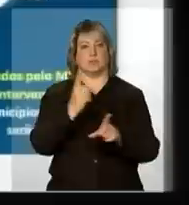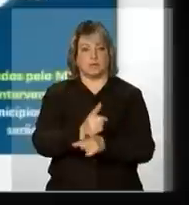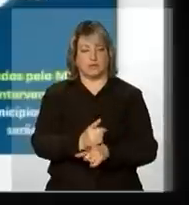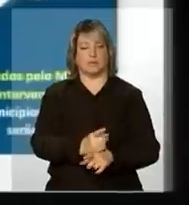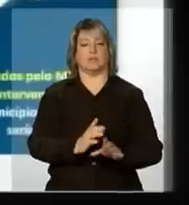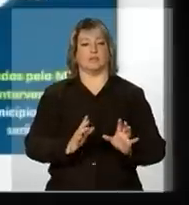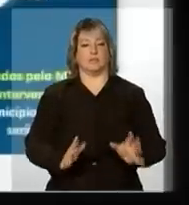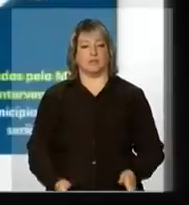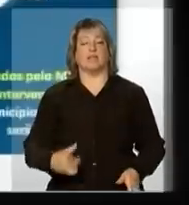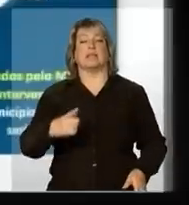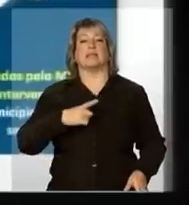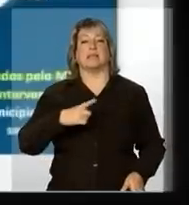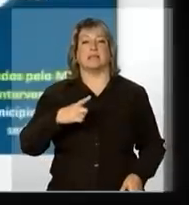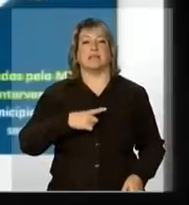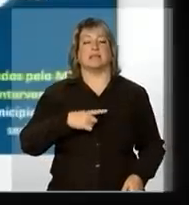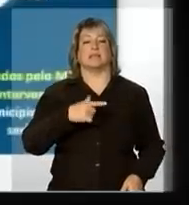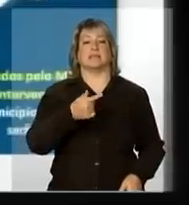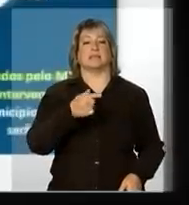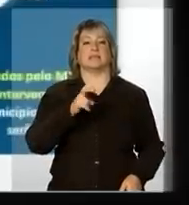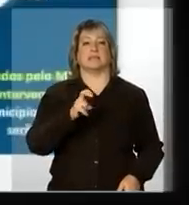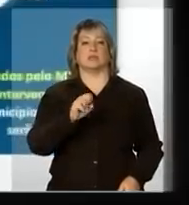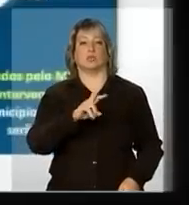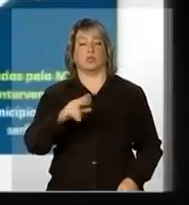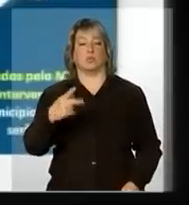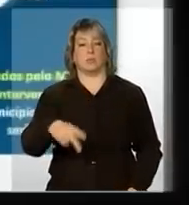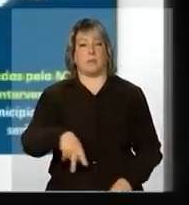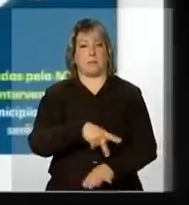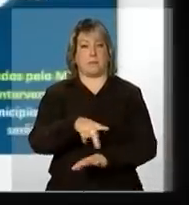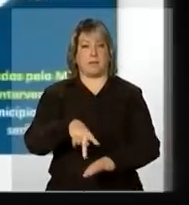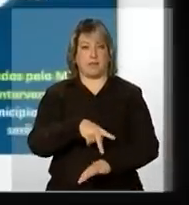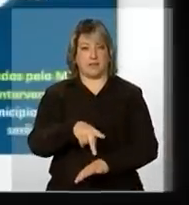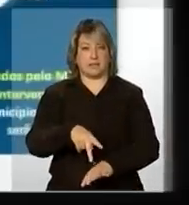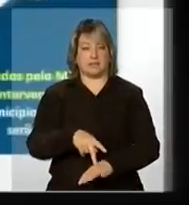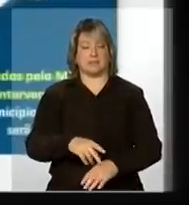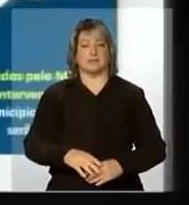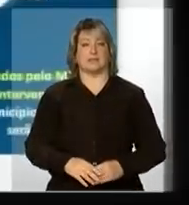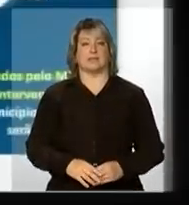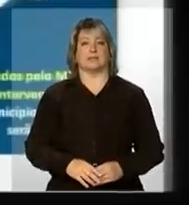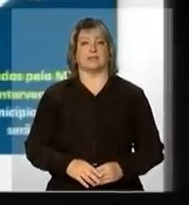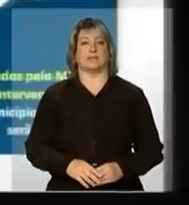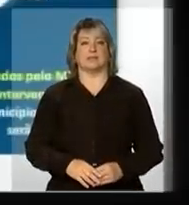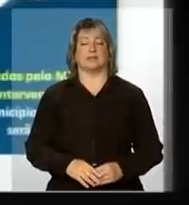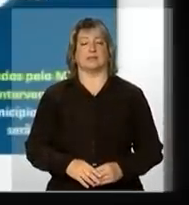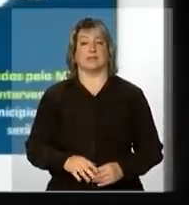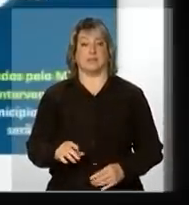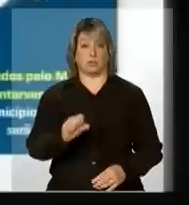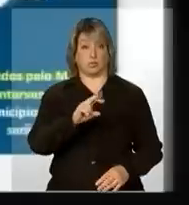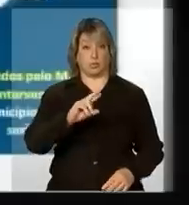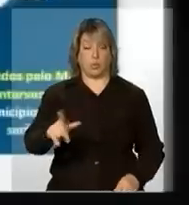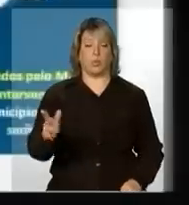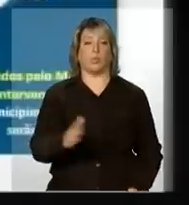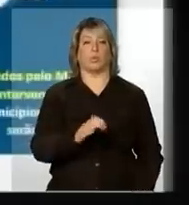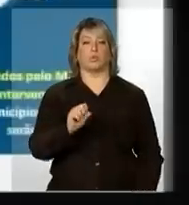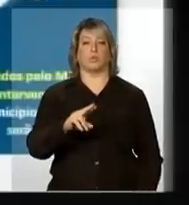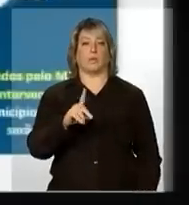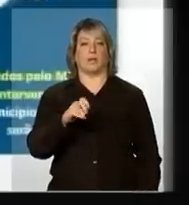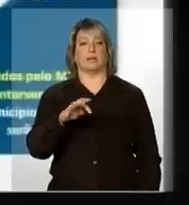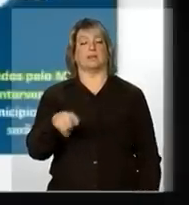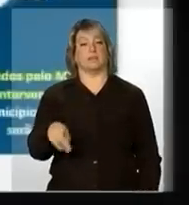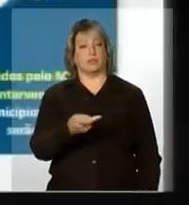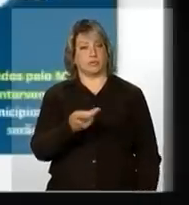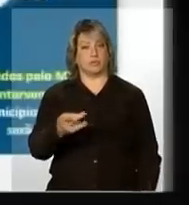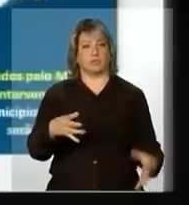75 no Sul do país destes 286. E no Sul e Sudeste, esses